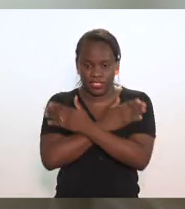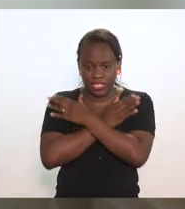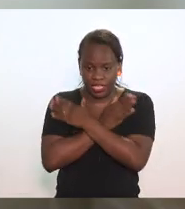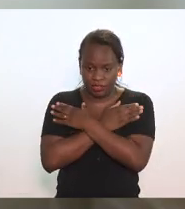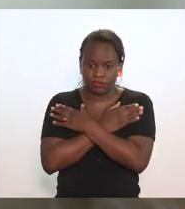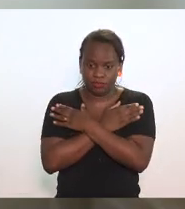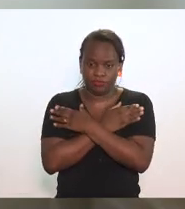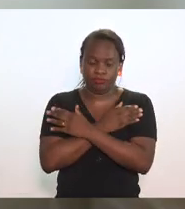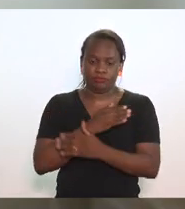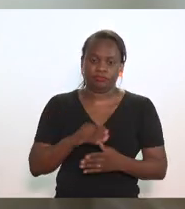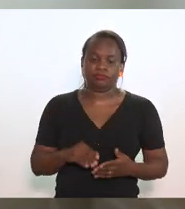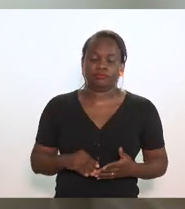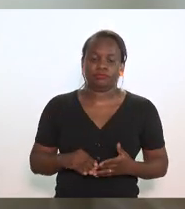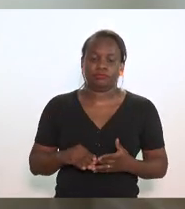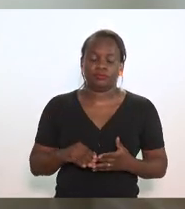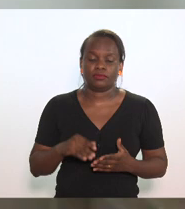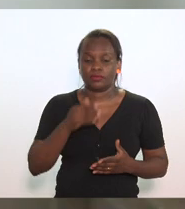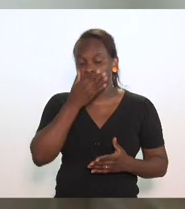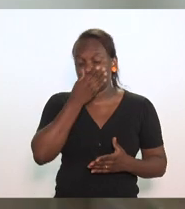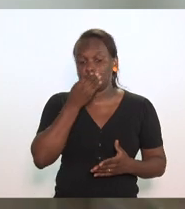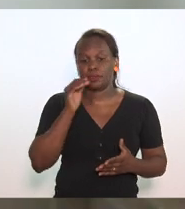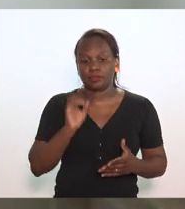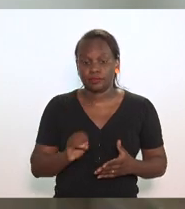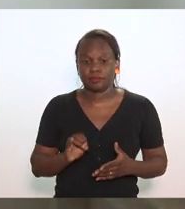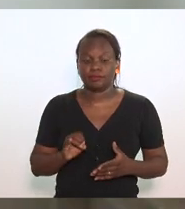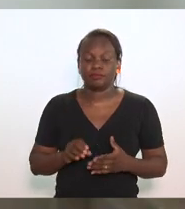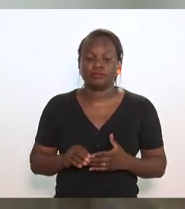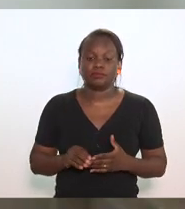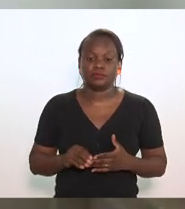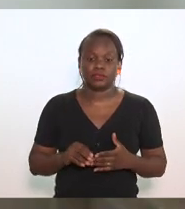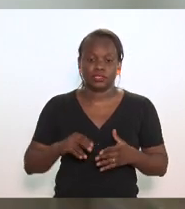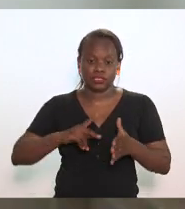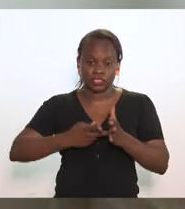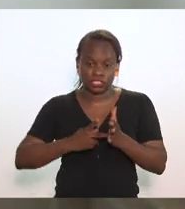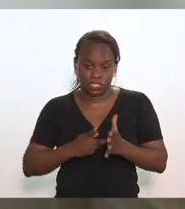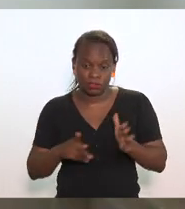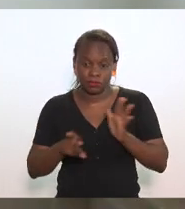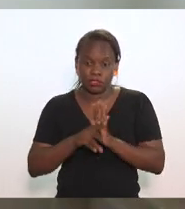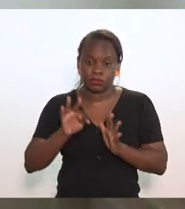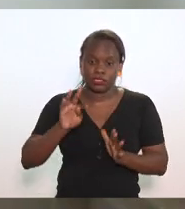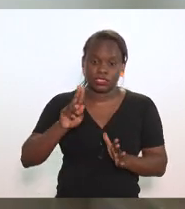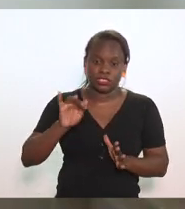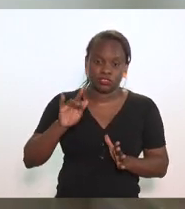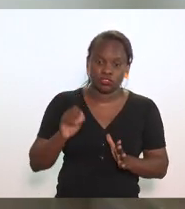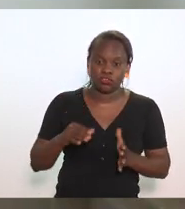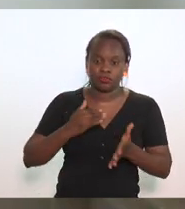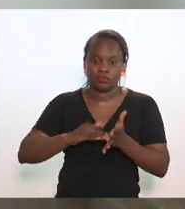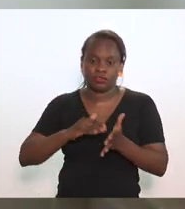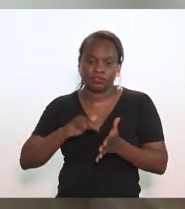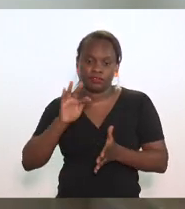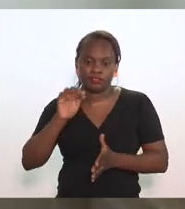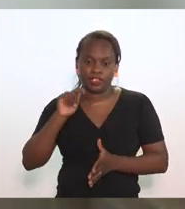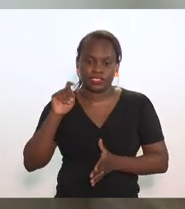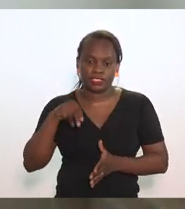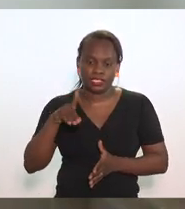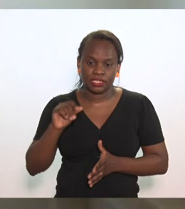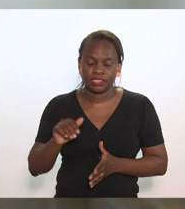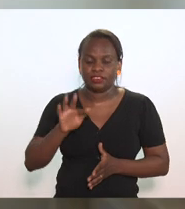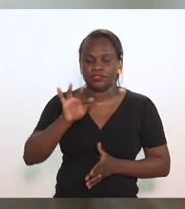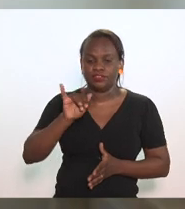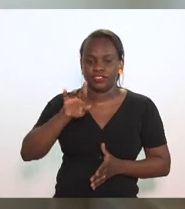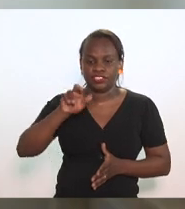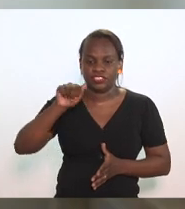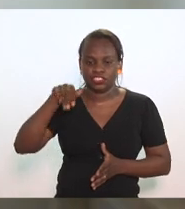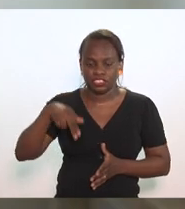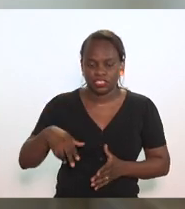se o sindicato do trigo a fazenda a firjã o